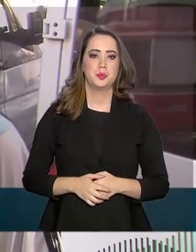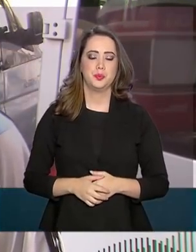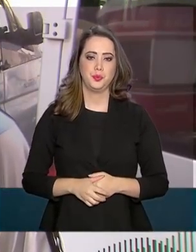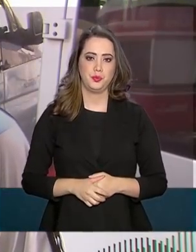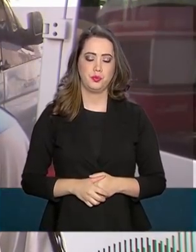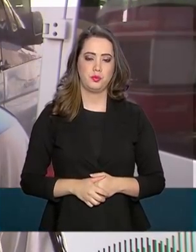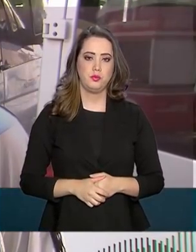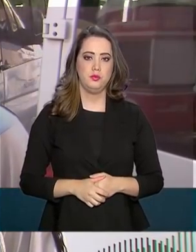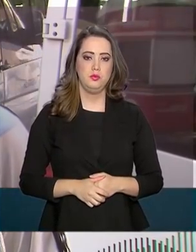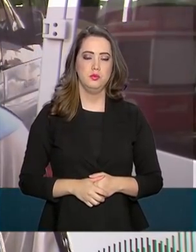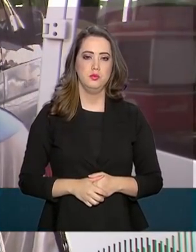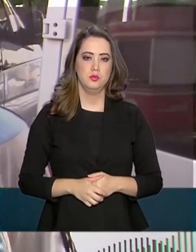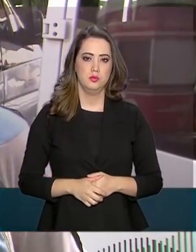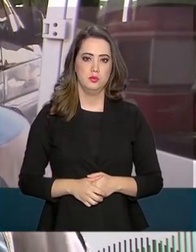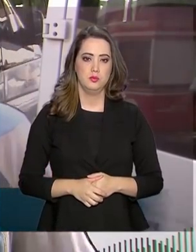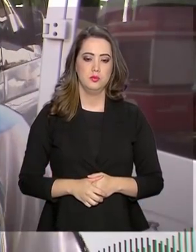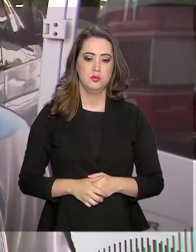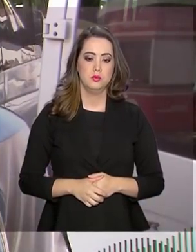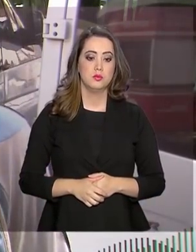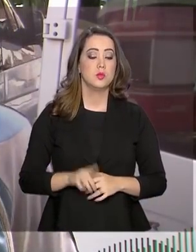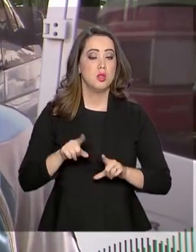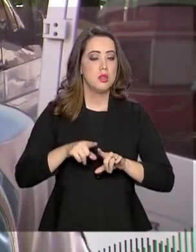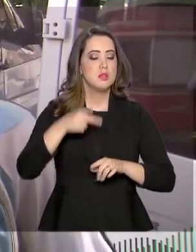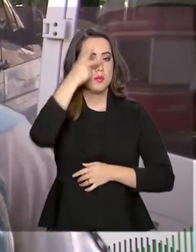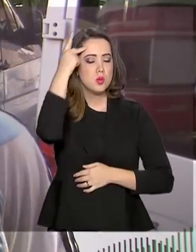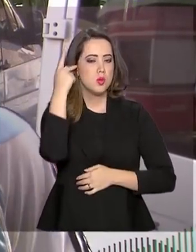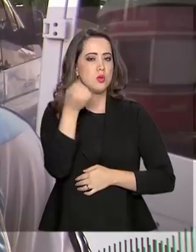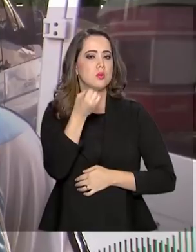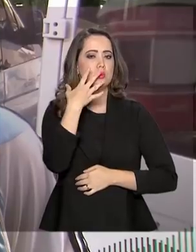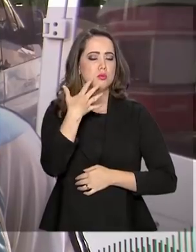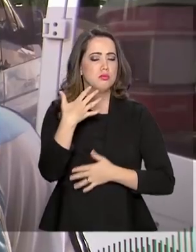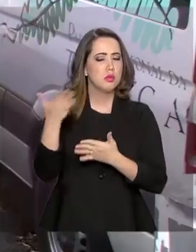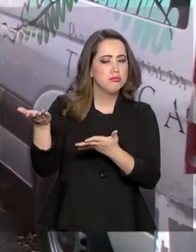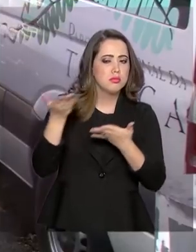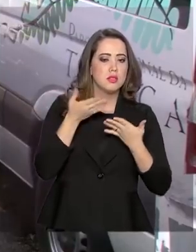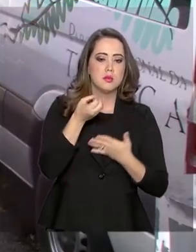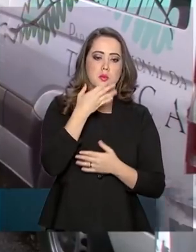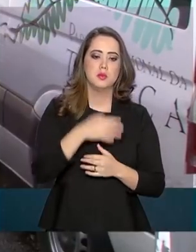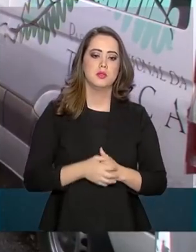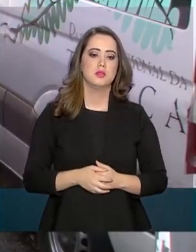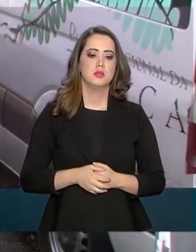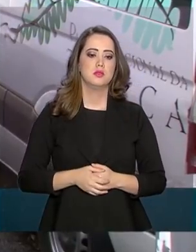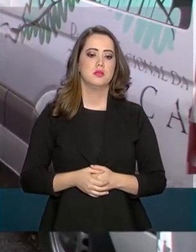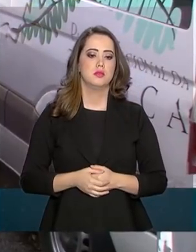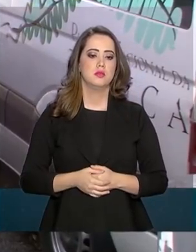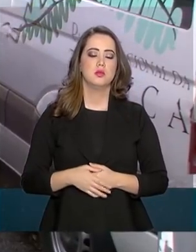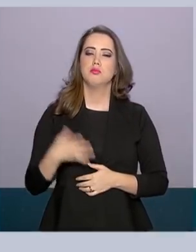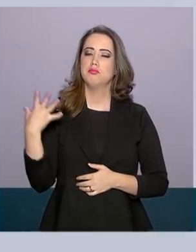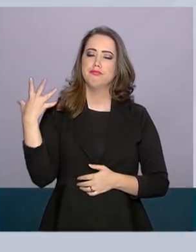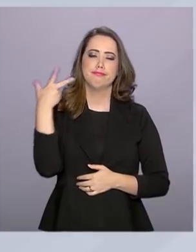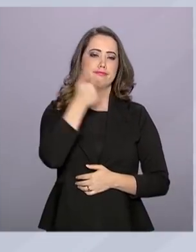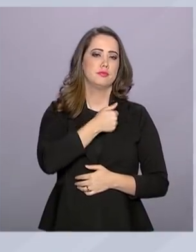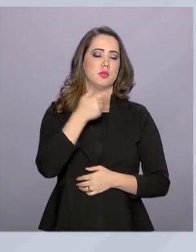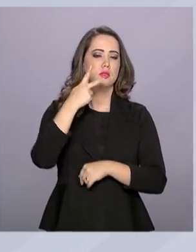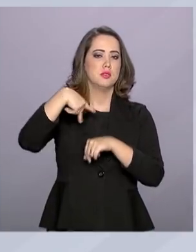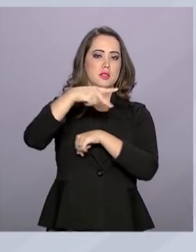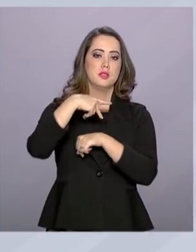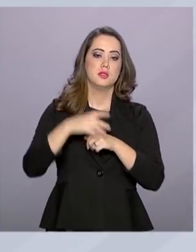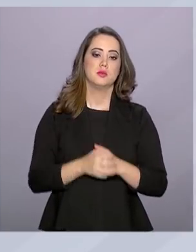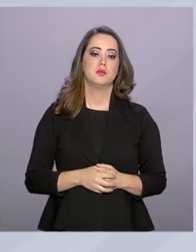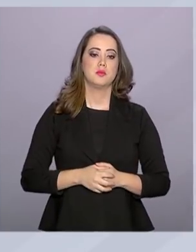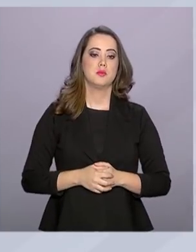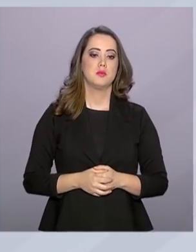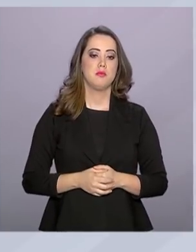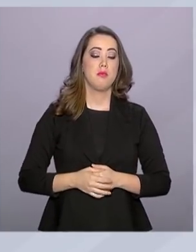é muito divertida, muito agradável, muito acogedora. Preciosa, hermoso país. Assim como eles,